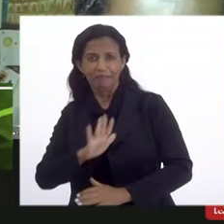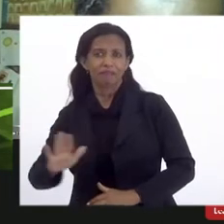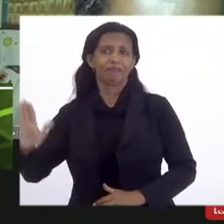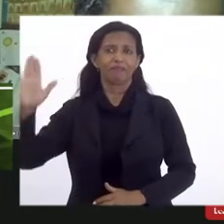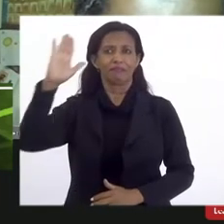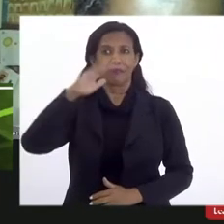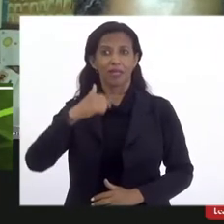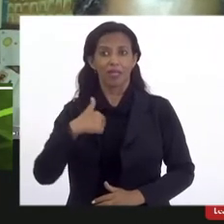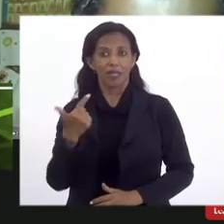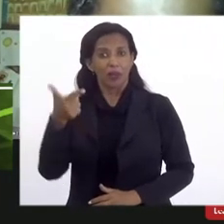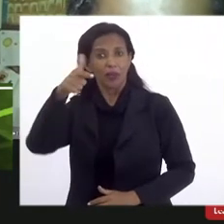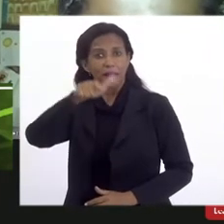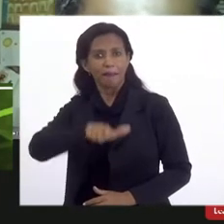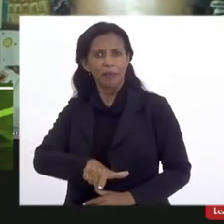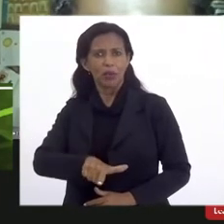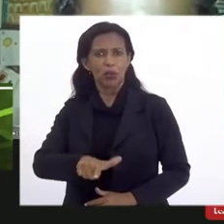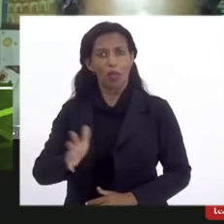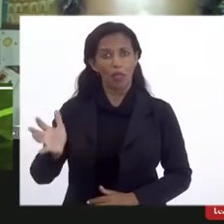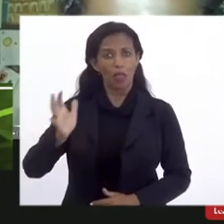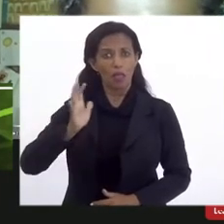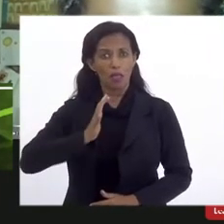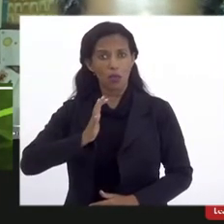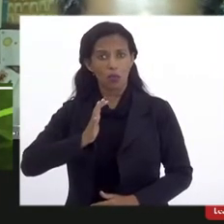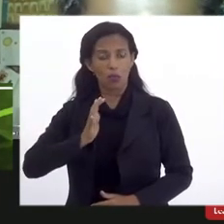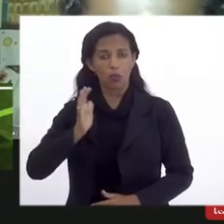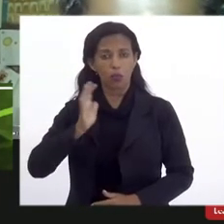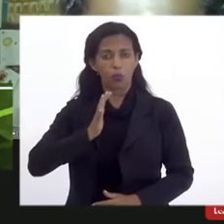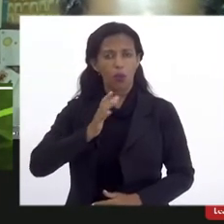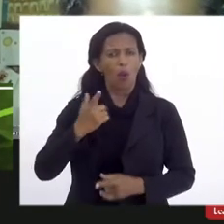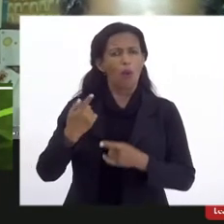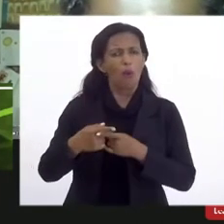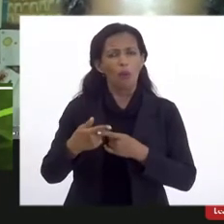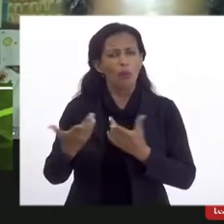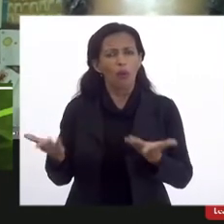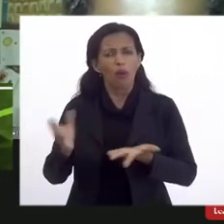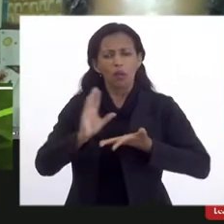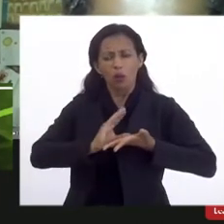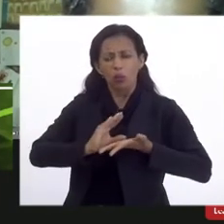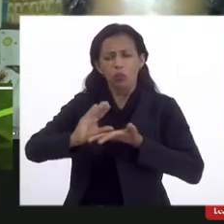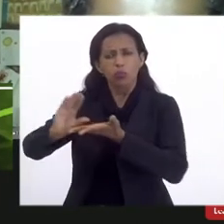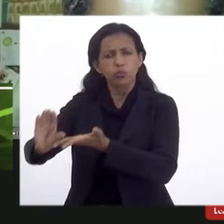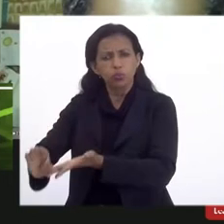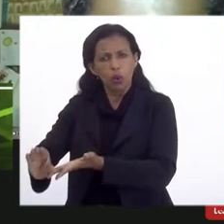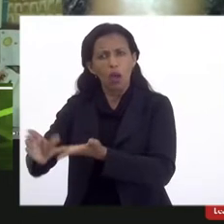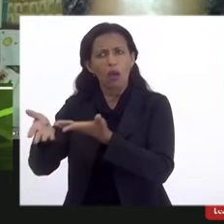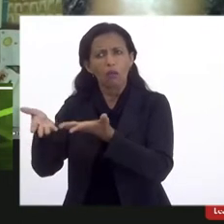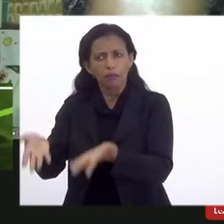eu repito, rico, por que não aplicar...